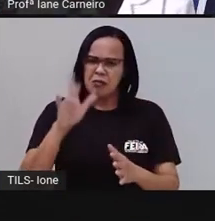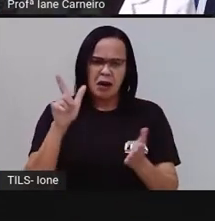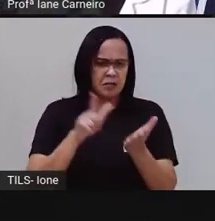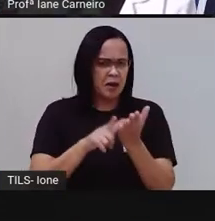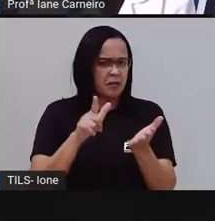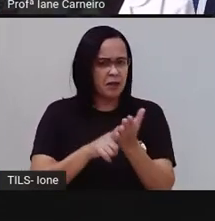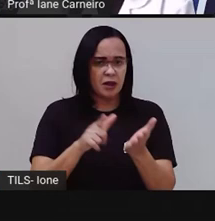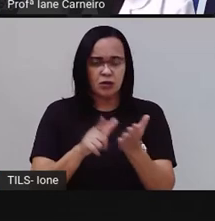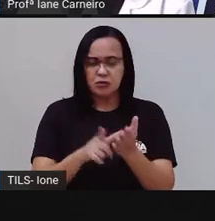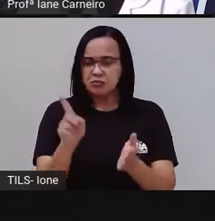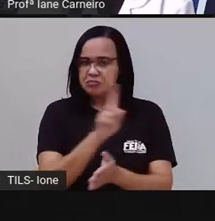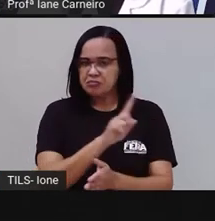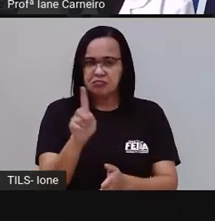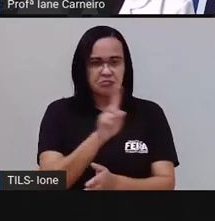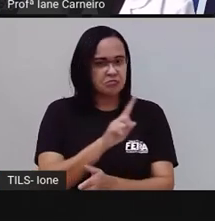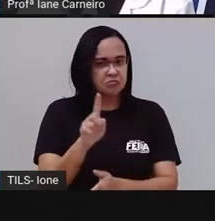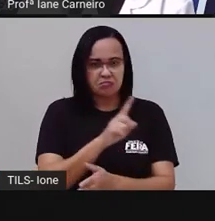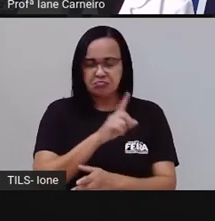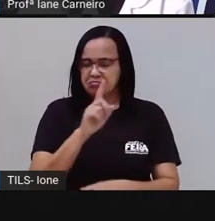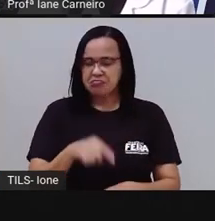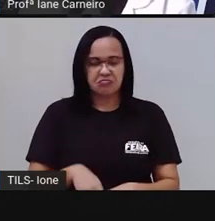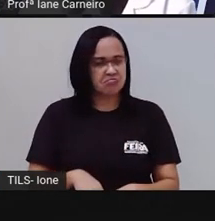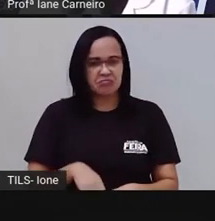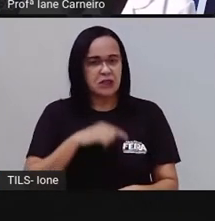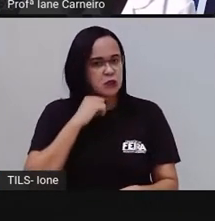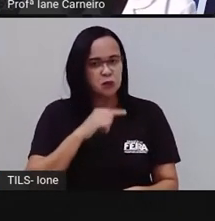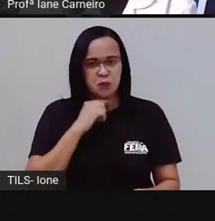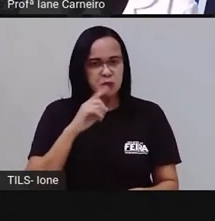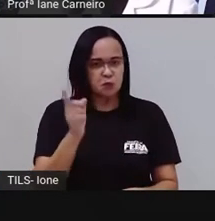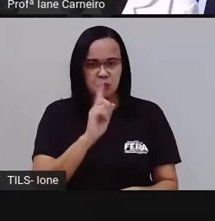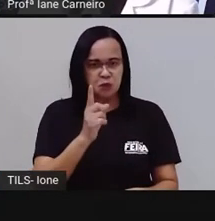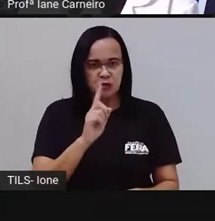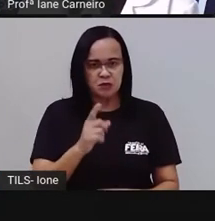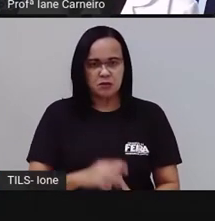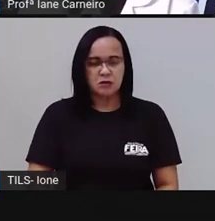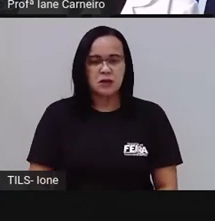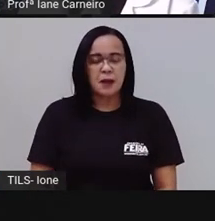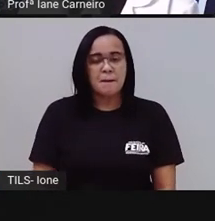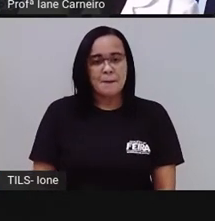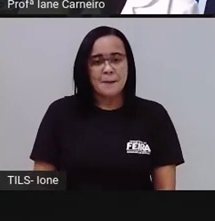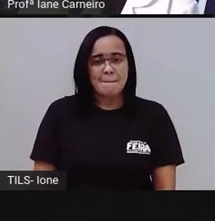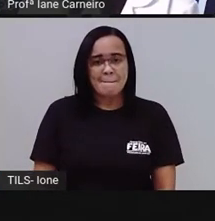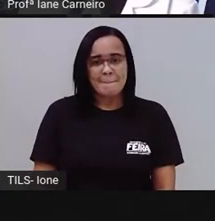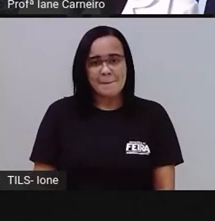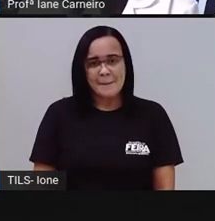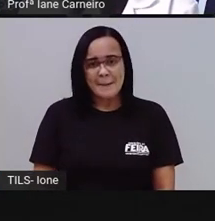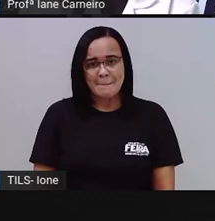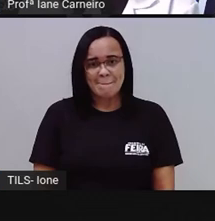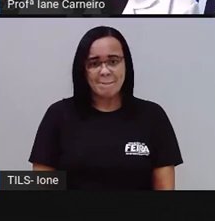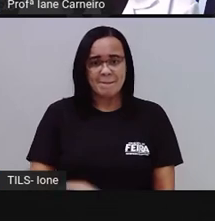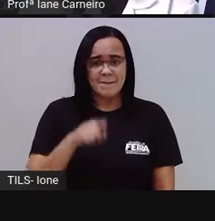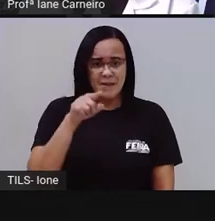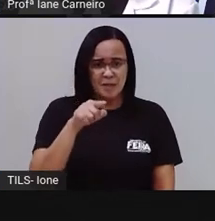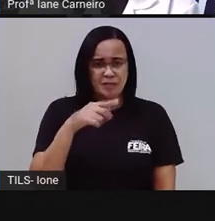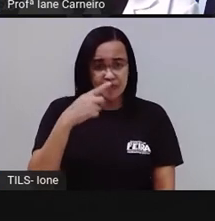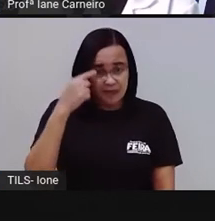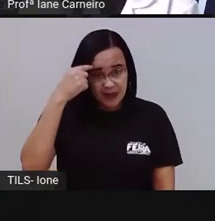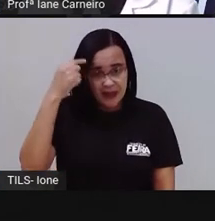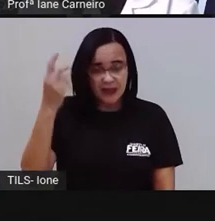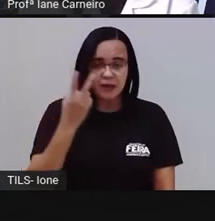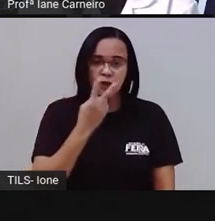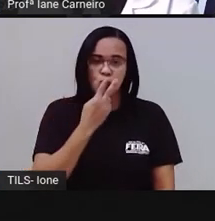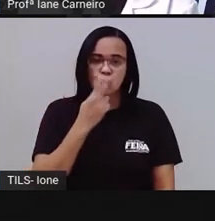não tem essa serventia, ele não tem essa utilidade. Aqui agora, o filtro de cigarro.